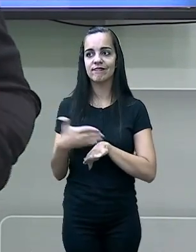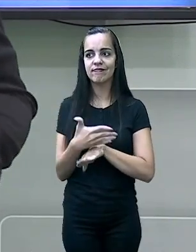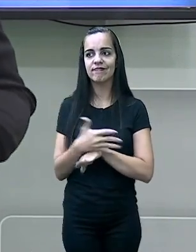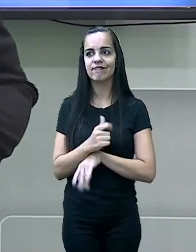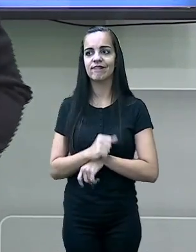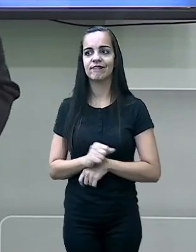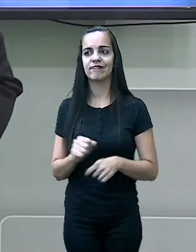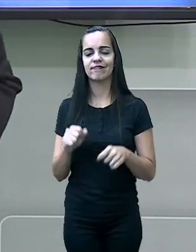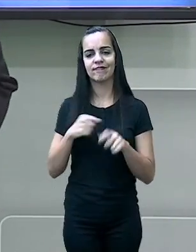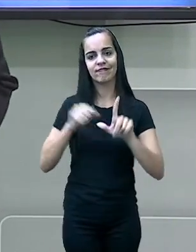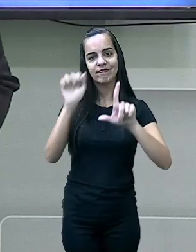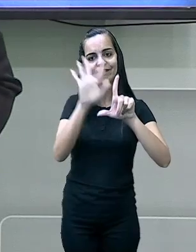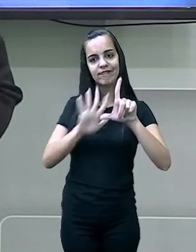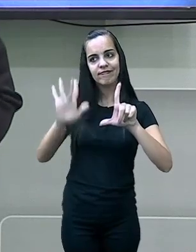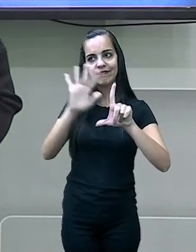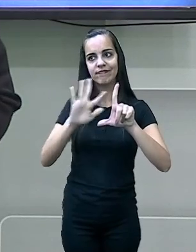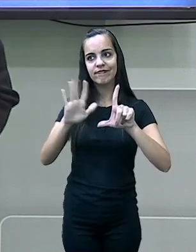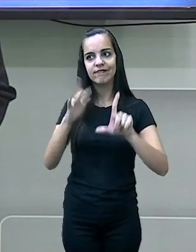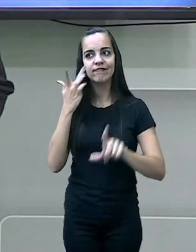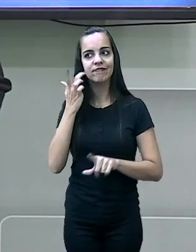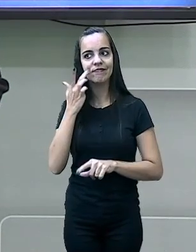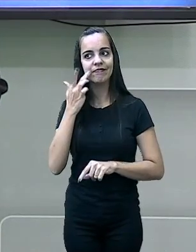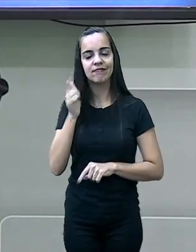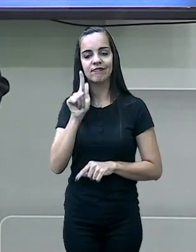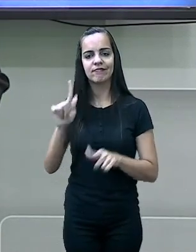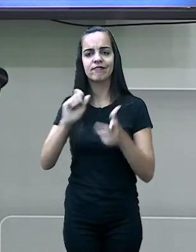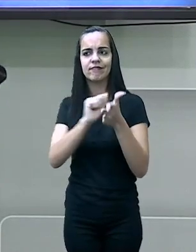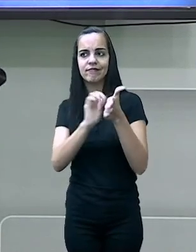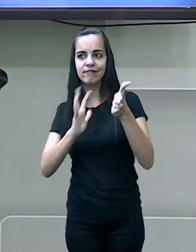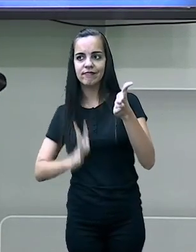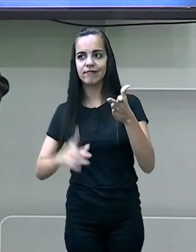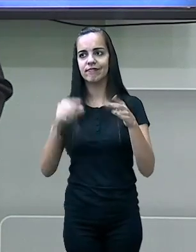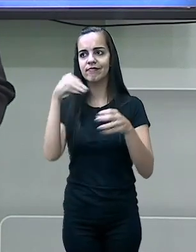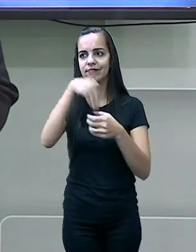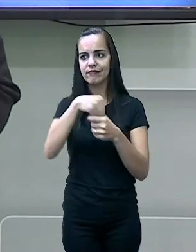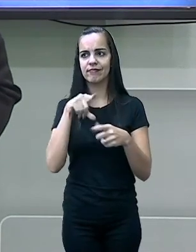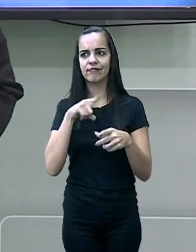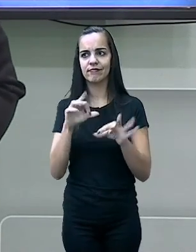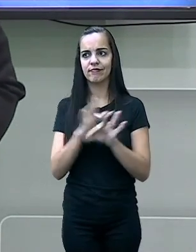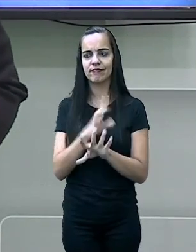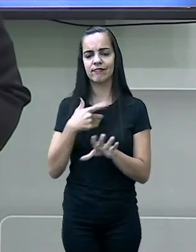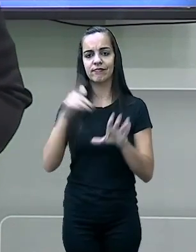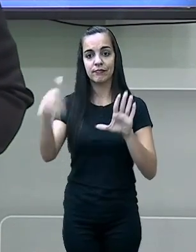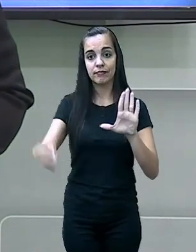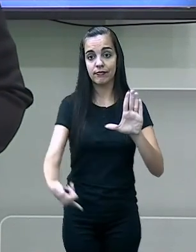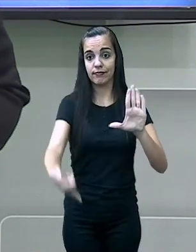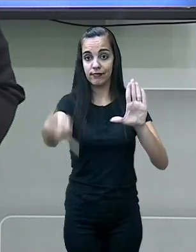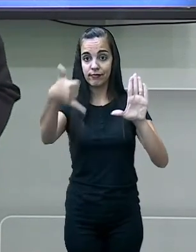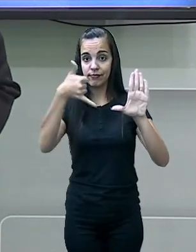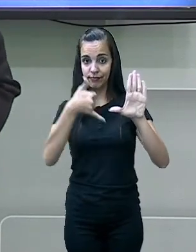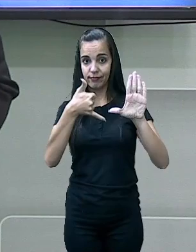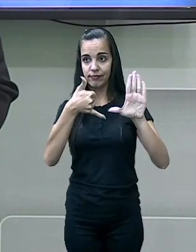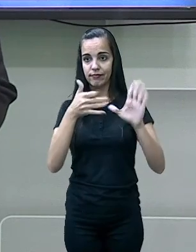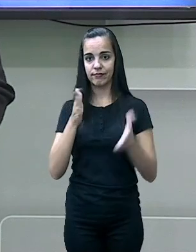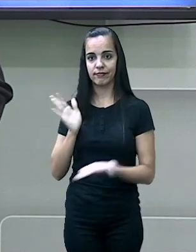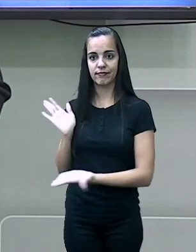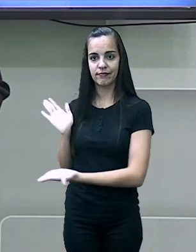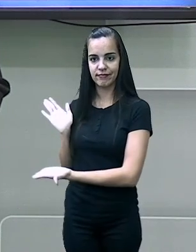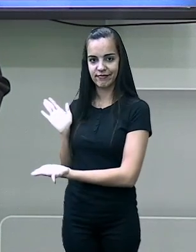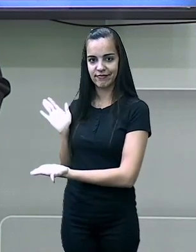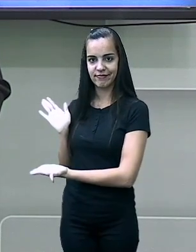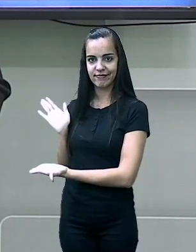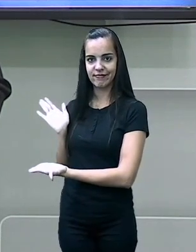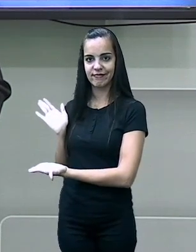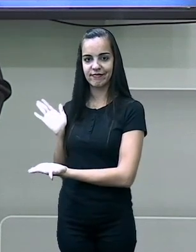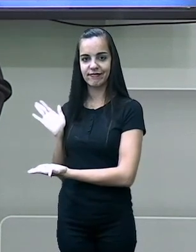acessar a nossa plataforma, fazer as suas atividades, para isso, aponte a câmera do seu celular para a